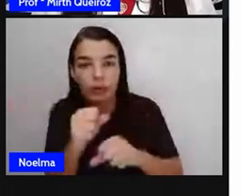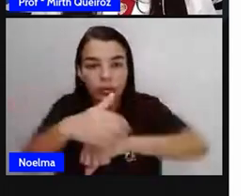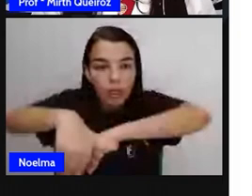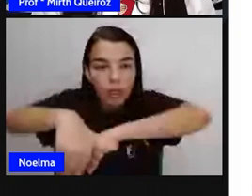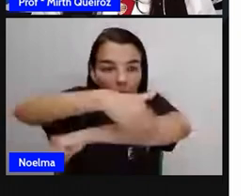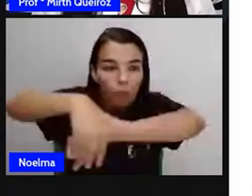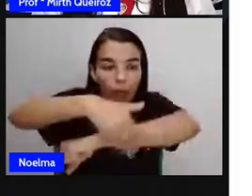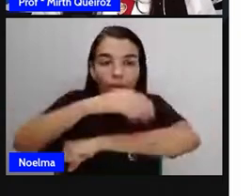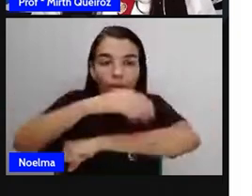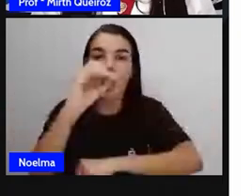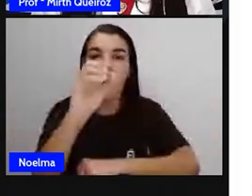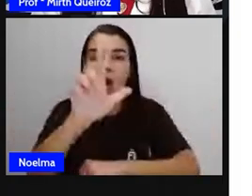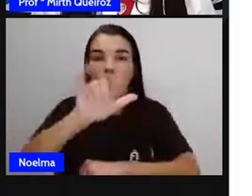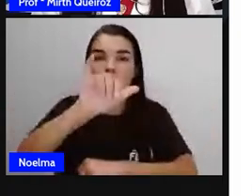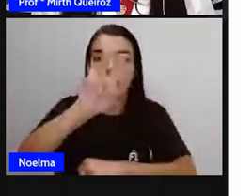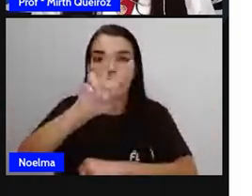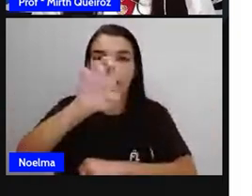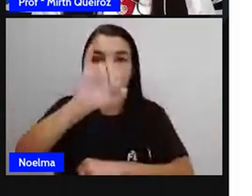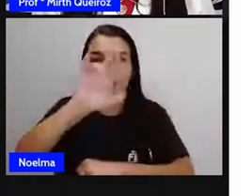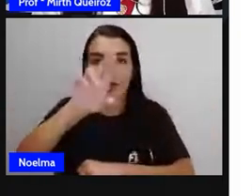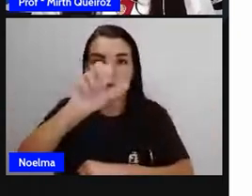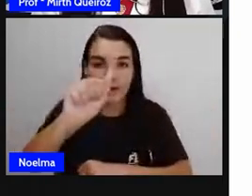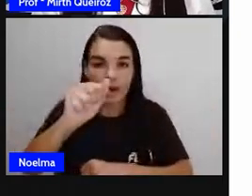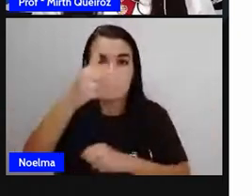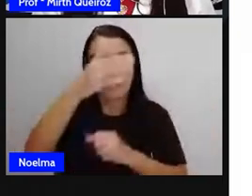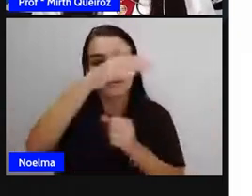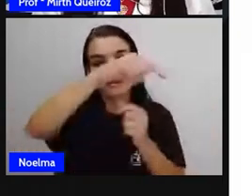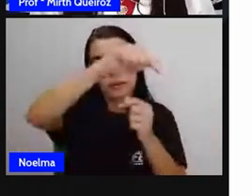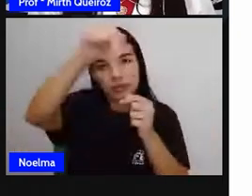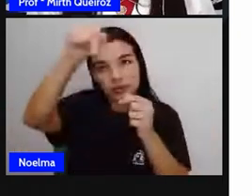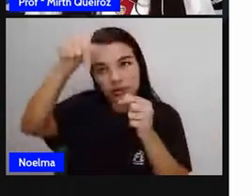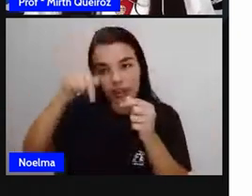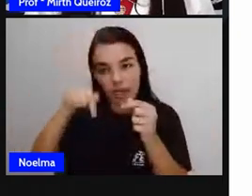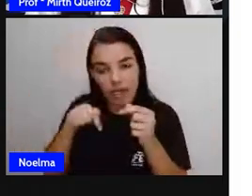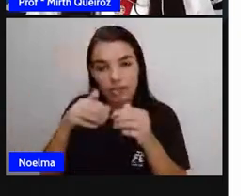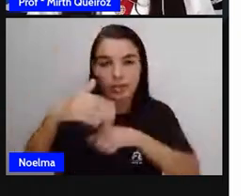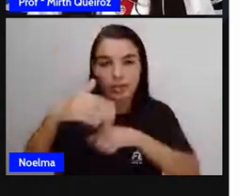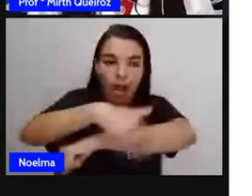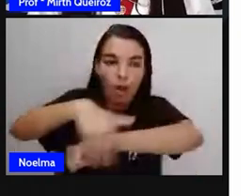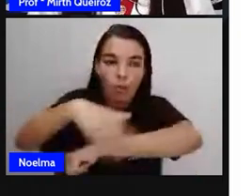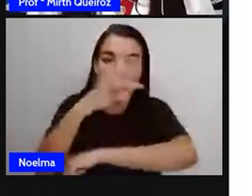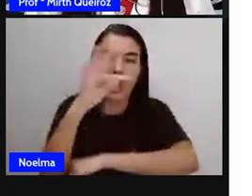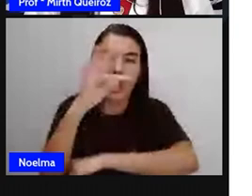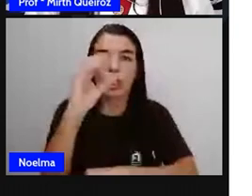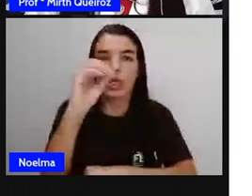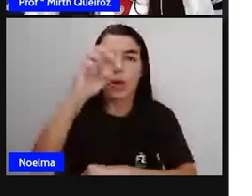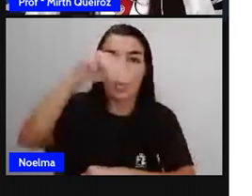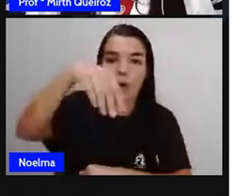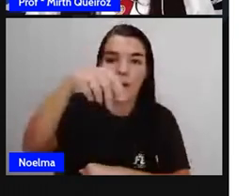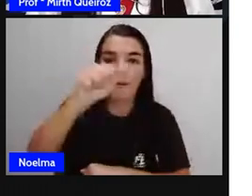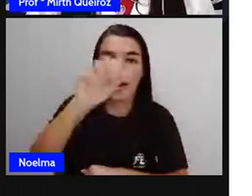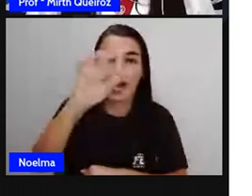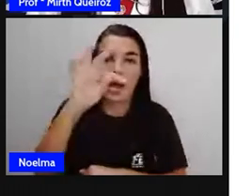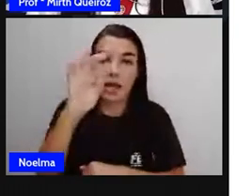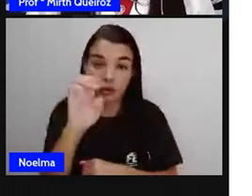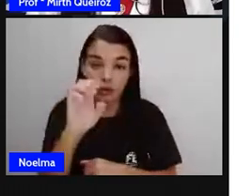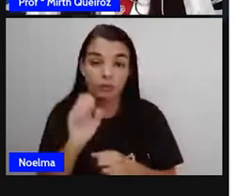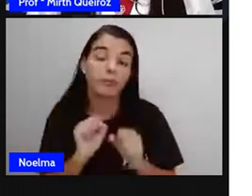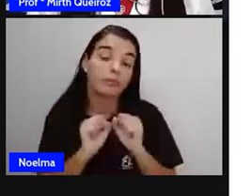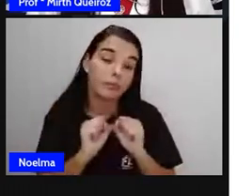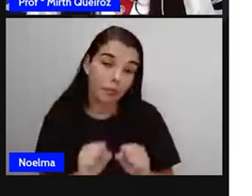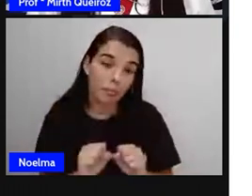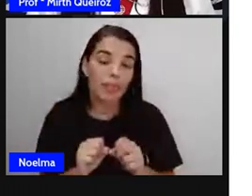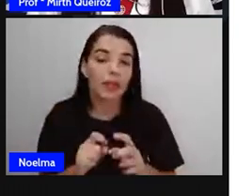e depois à Rua Doce, que é o local onde está aí a Escola Felicidade. Ou a gente poderia